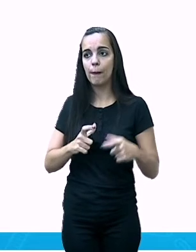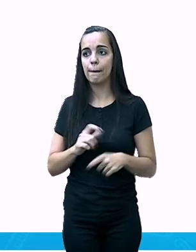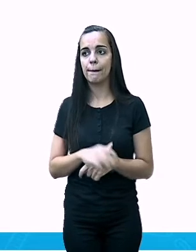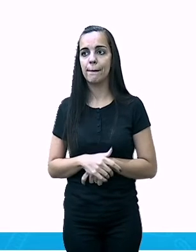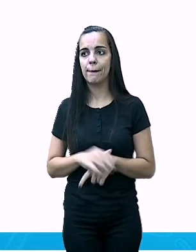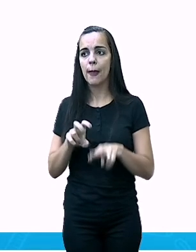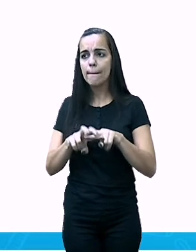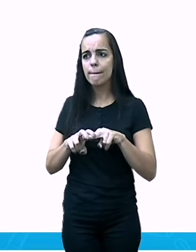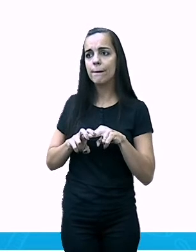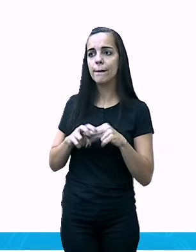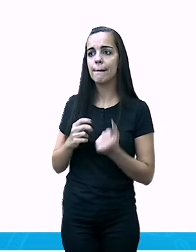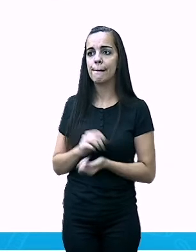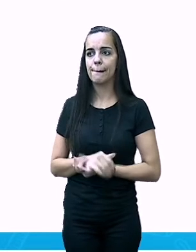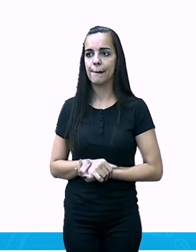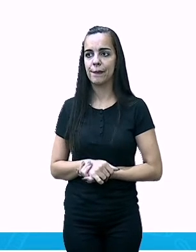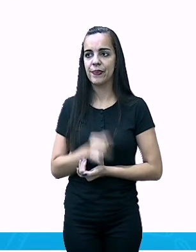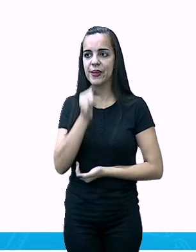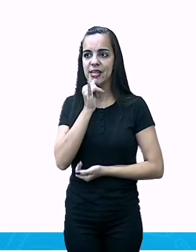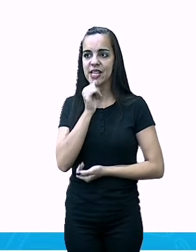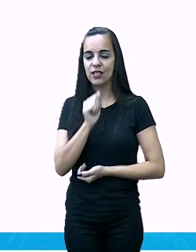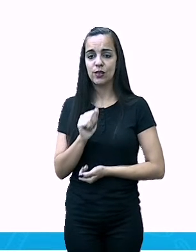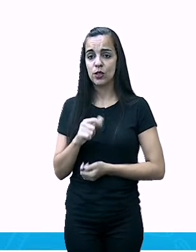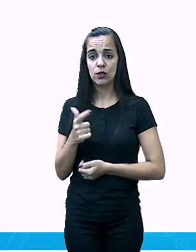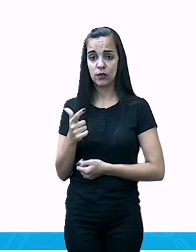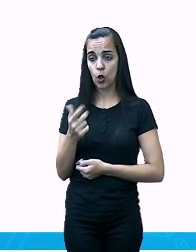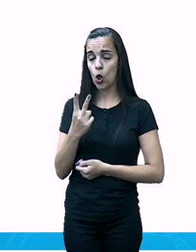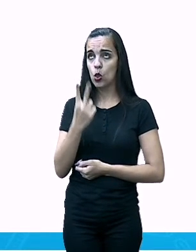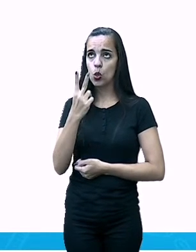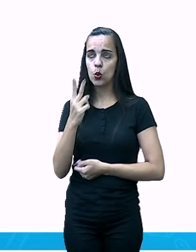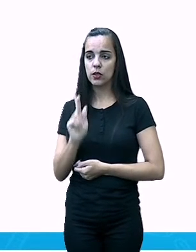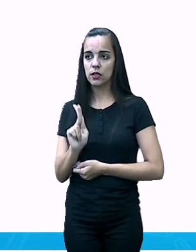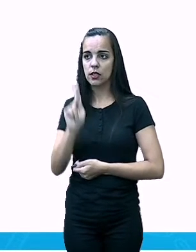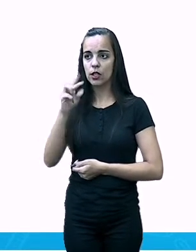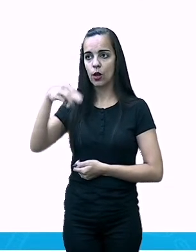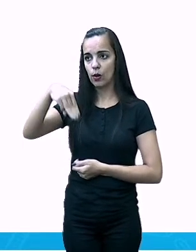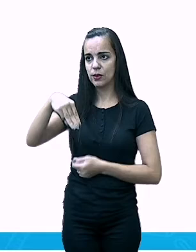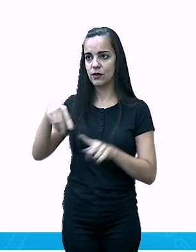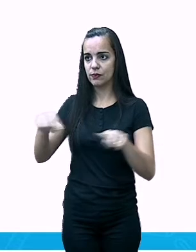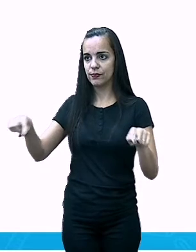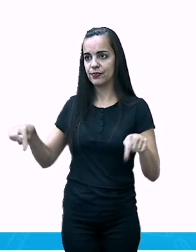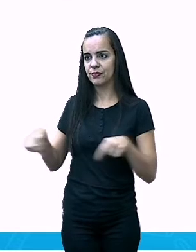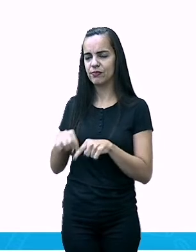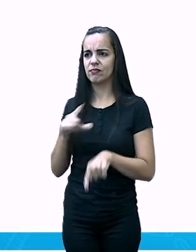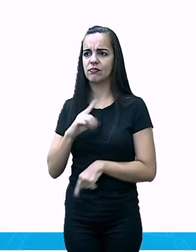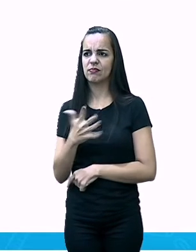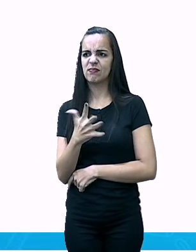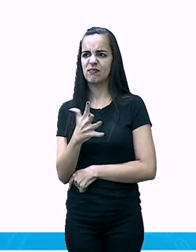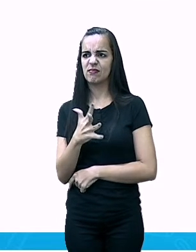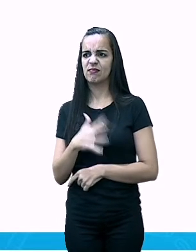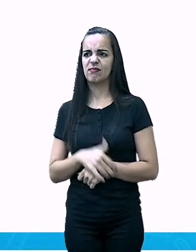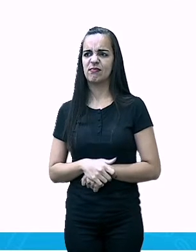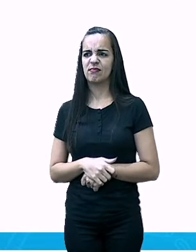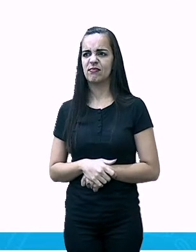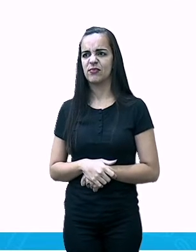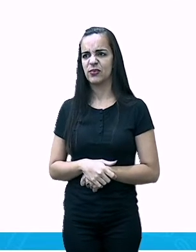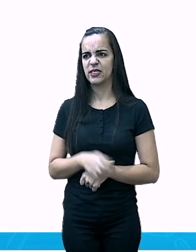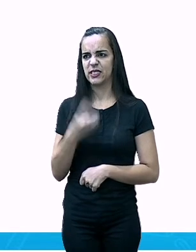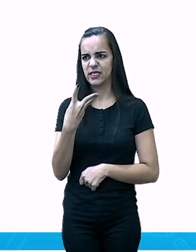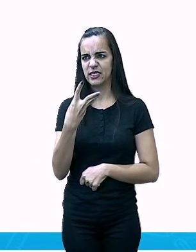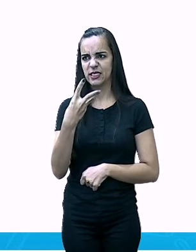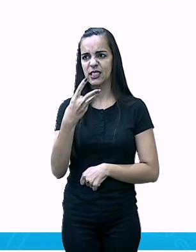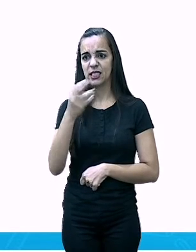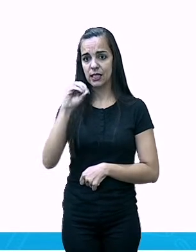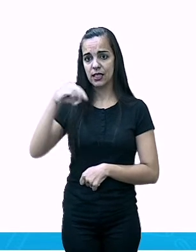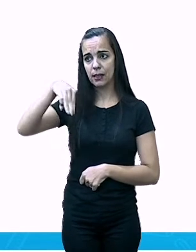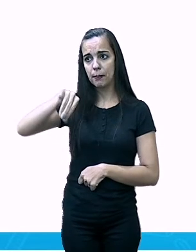Mônaco tem dois quilômetros quadrados. E ele tem aproximadamente 30 milhões de